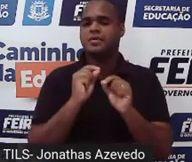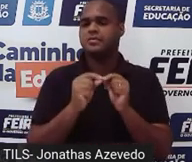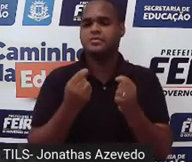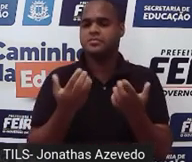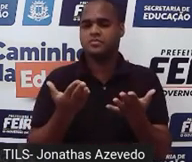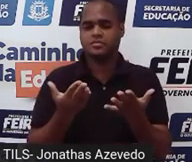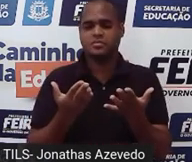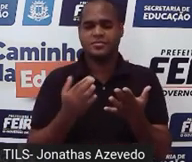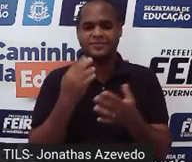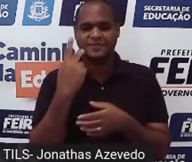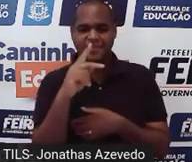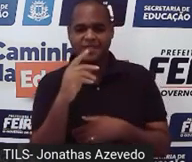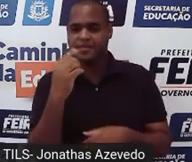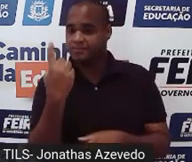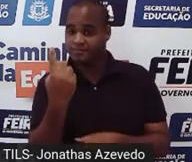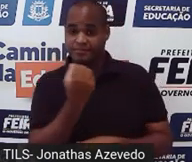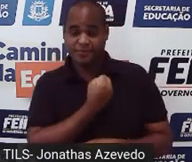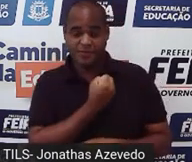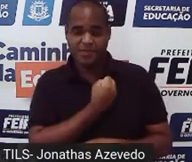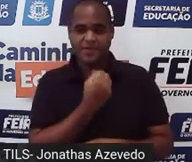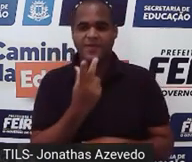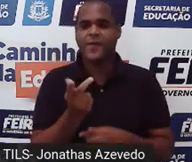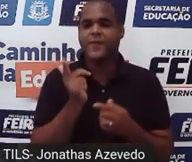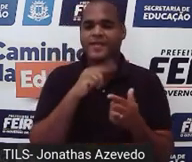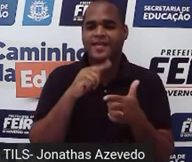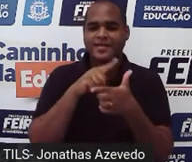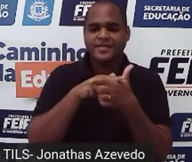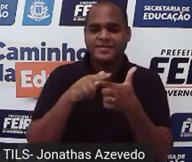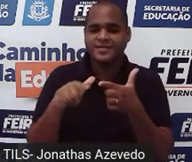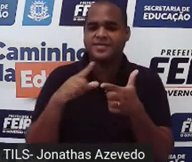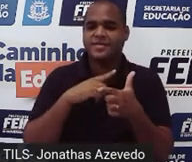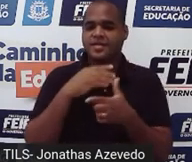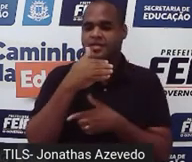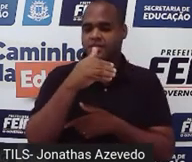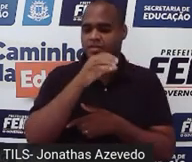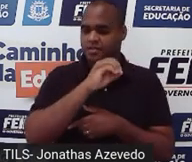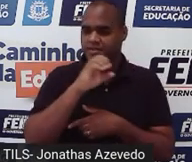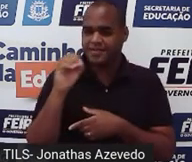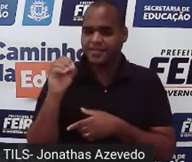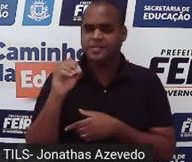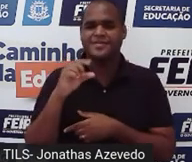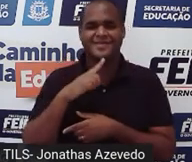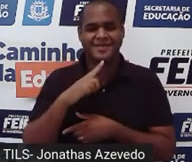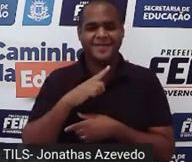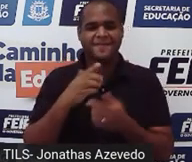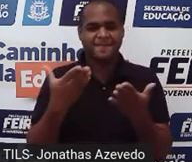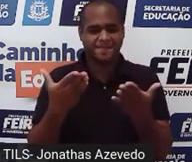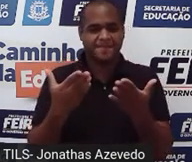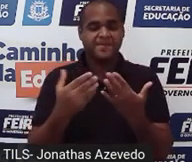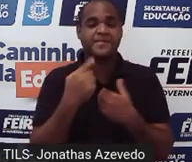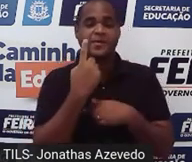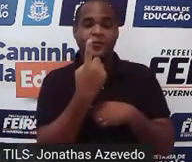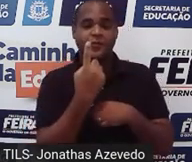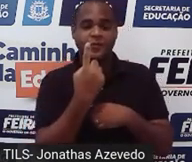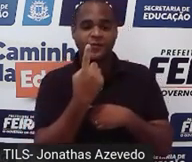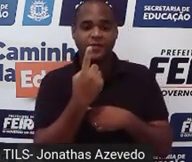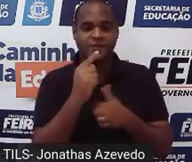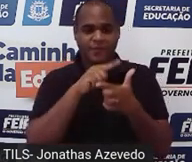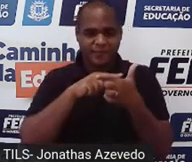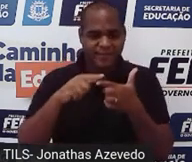Você pega o número 1 e divide por 100, fazendo na calculadora. 1 dividido por 100